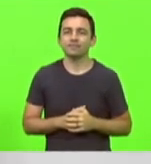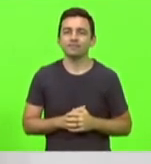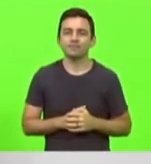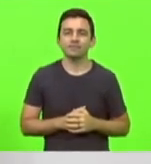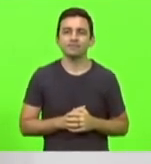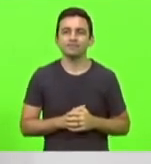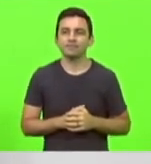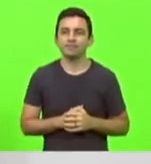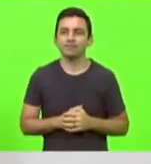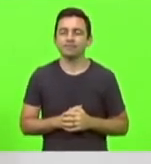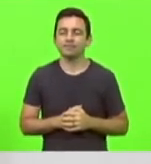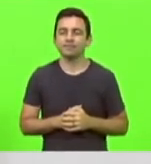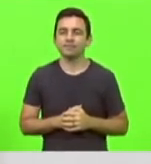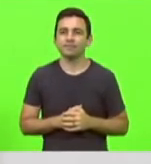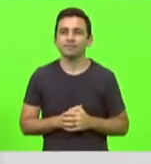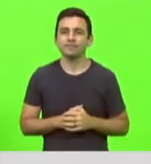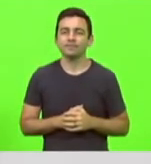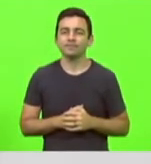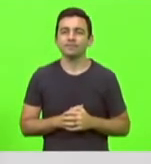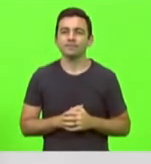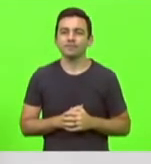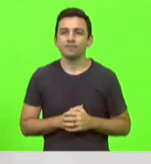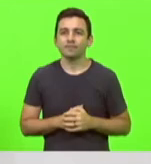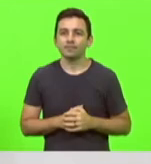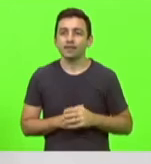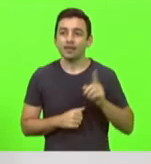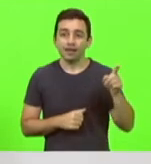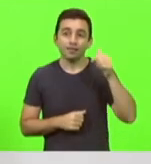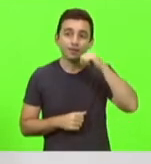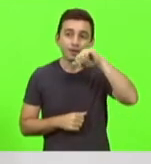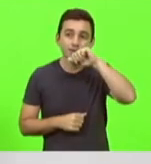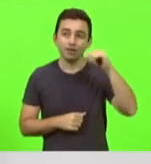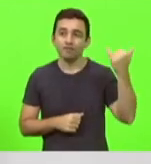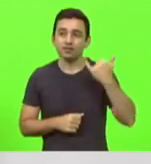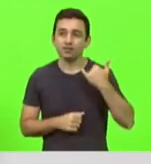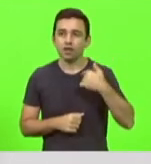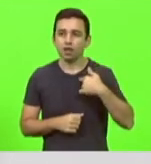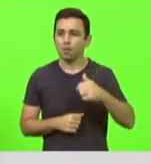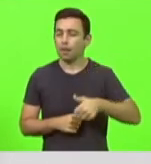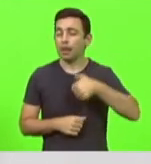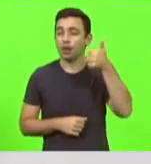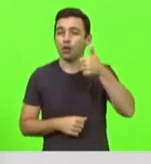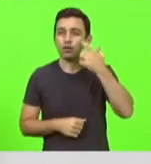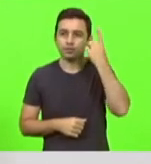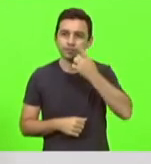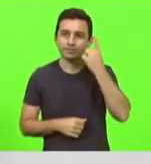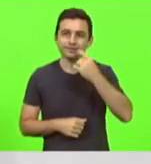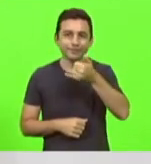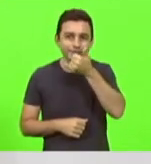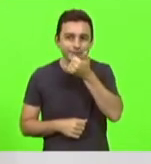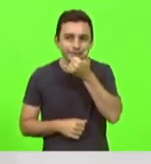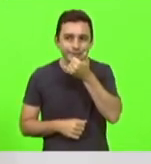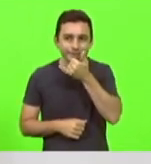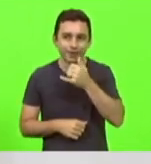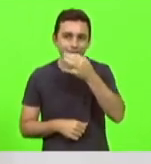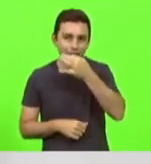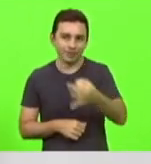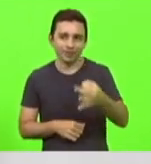Dirce, quando, que a minha mãe diz que eu sou o melhor deputado, vocês me desculpem a opinião dela,